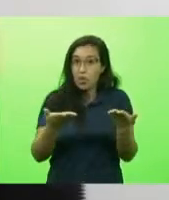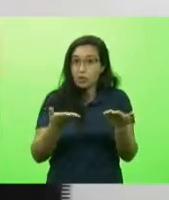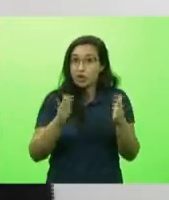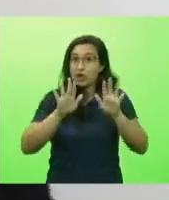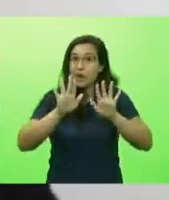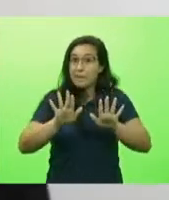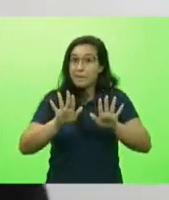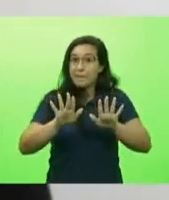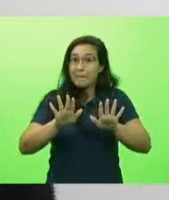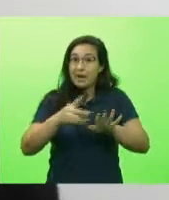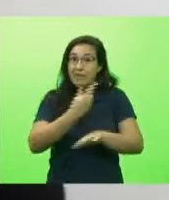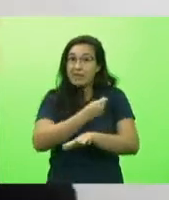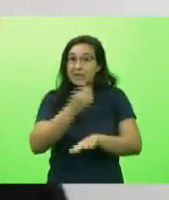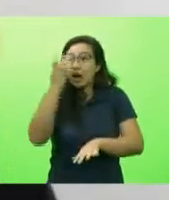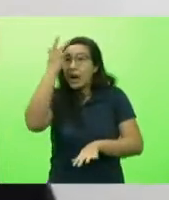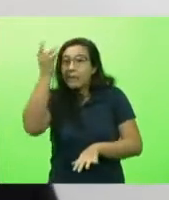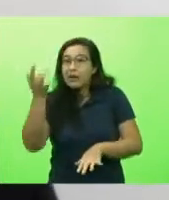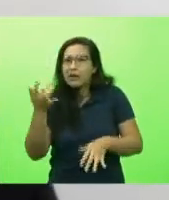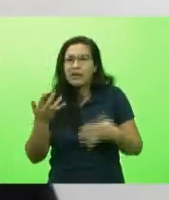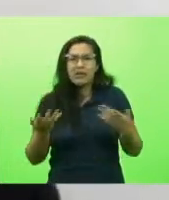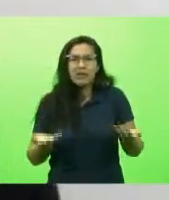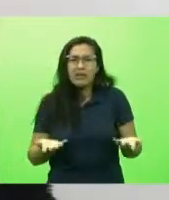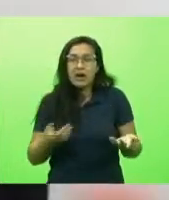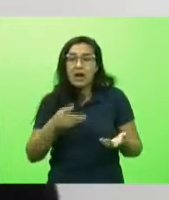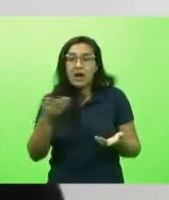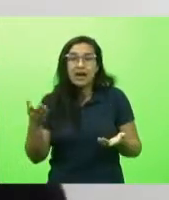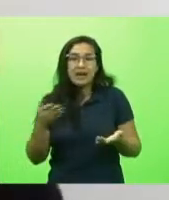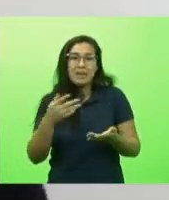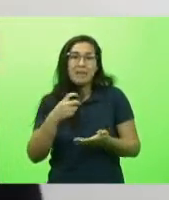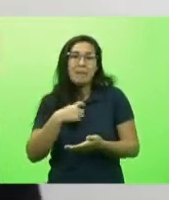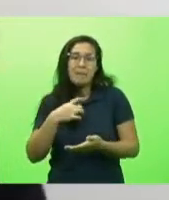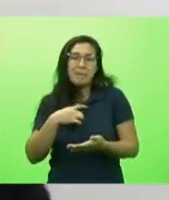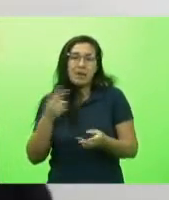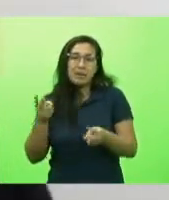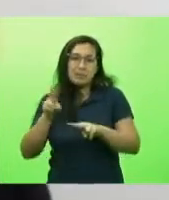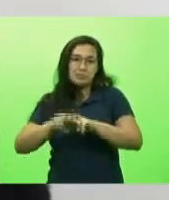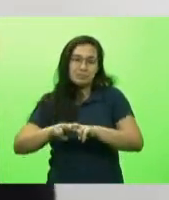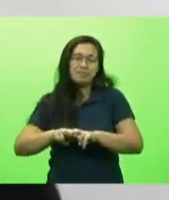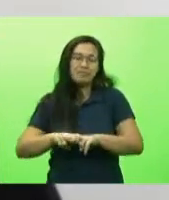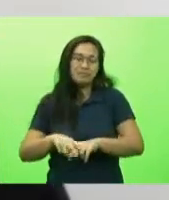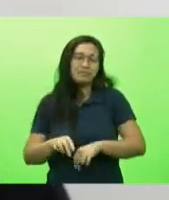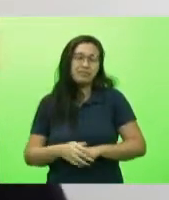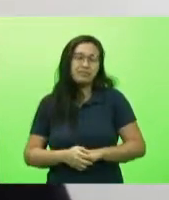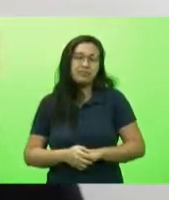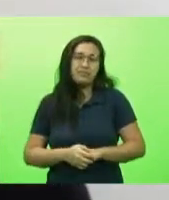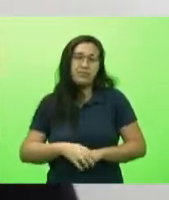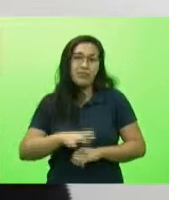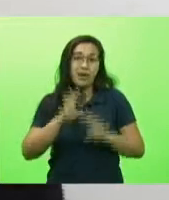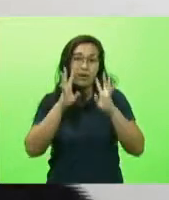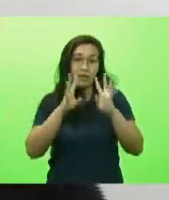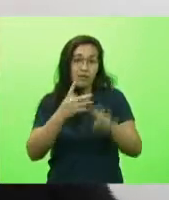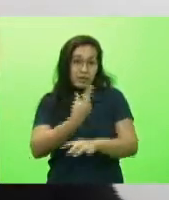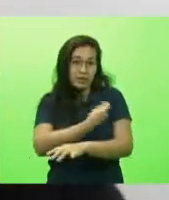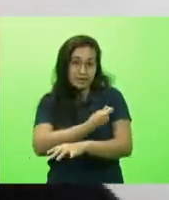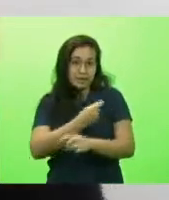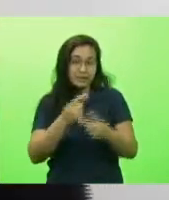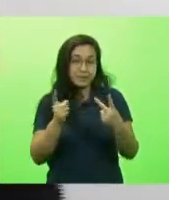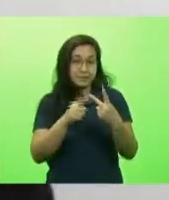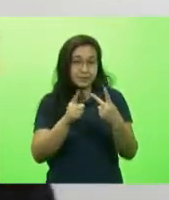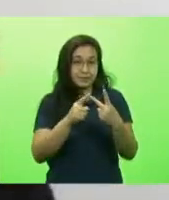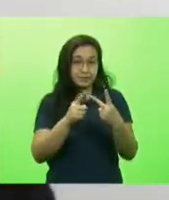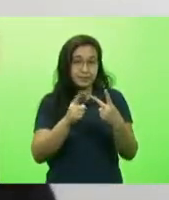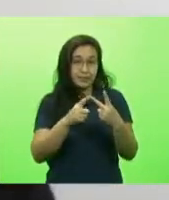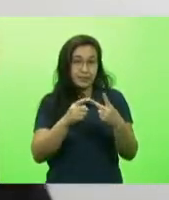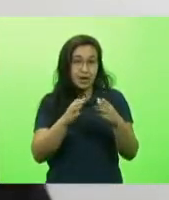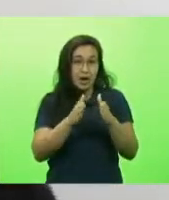vacinar amanhã eles estão com medo até de serem presos então o foco é a vacinação segunda questão alargar